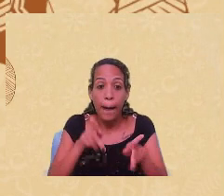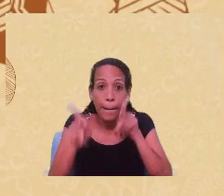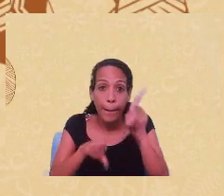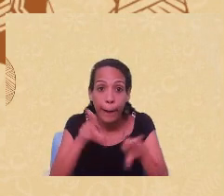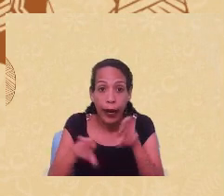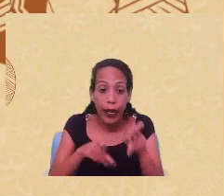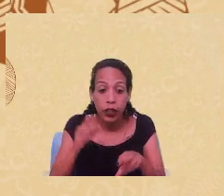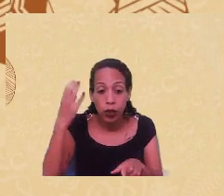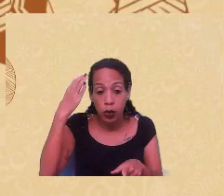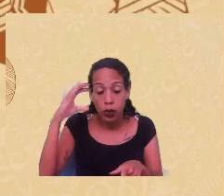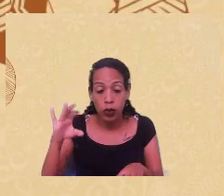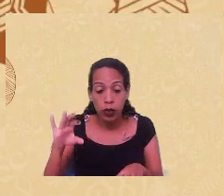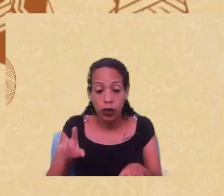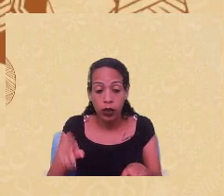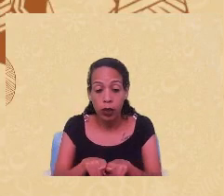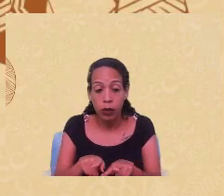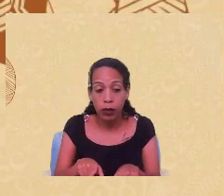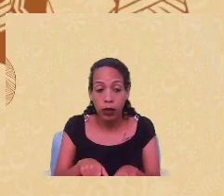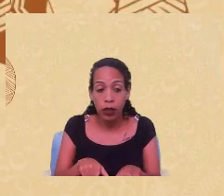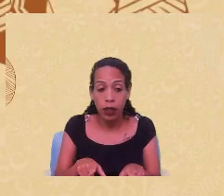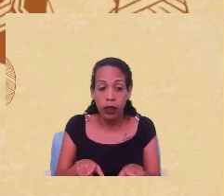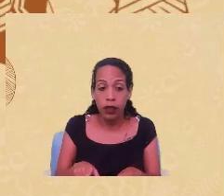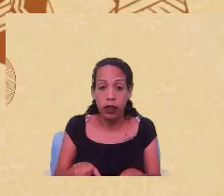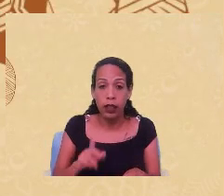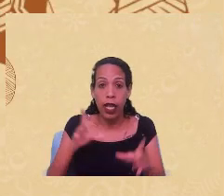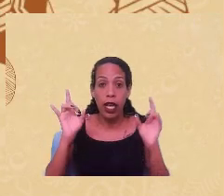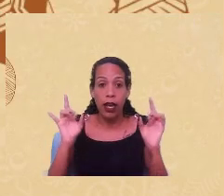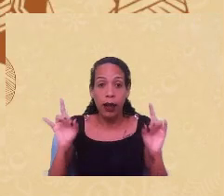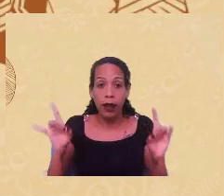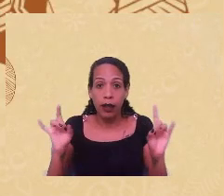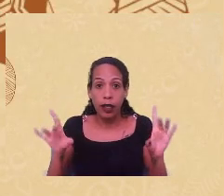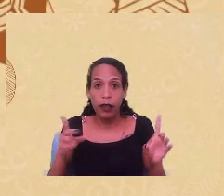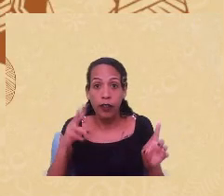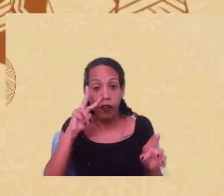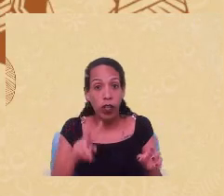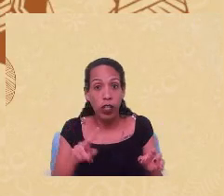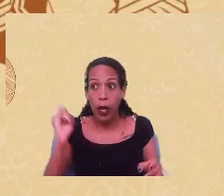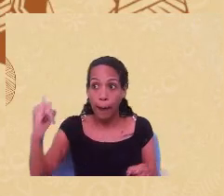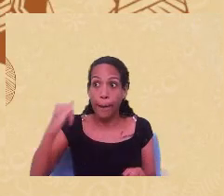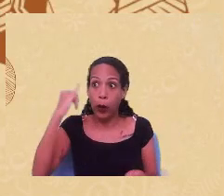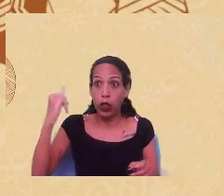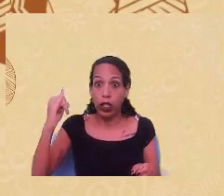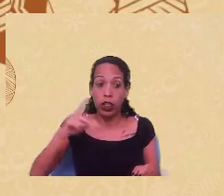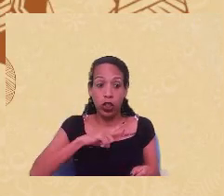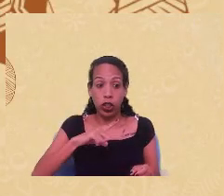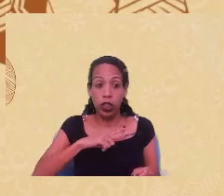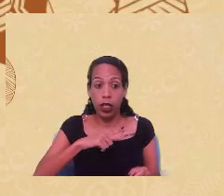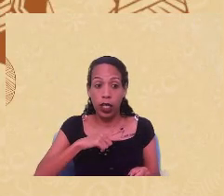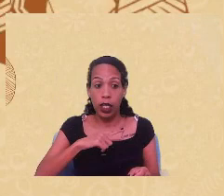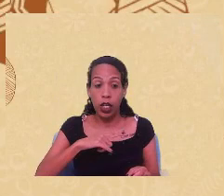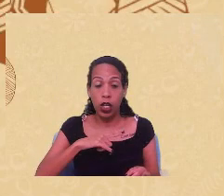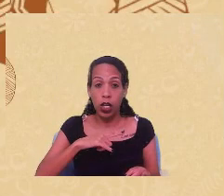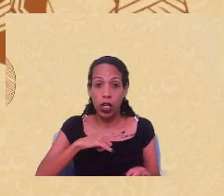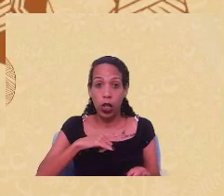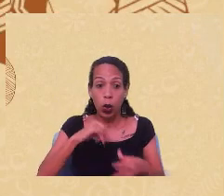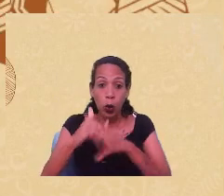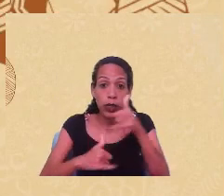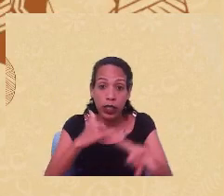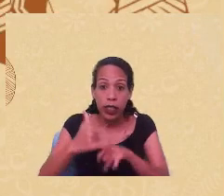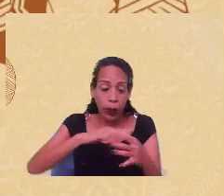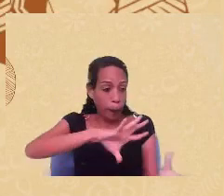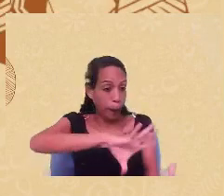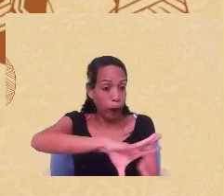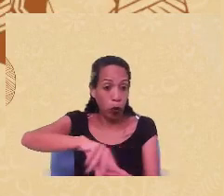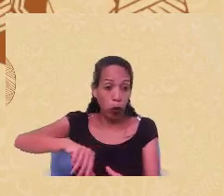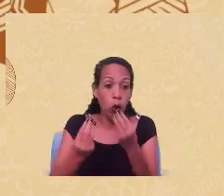-brasileiras, por exemplo. Então, veja a importância de você ter um sistema que é universal como o SUS,